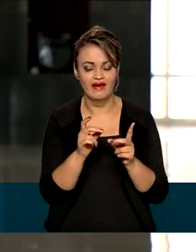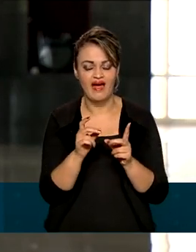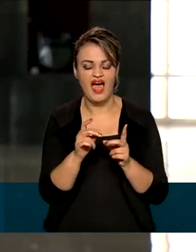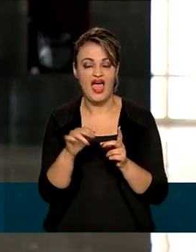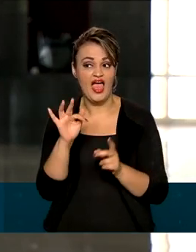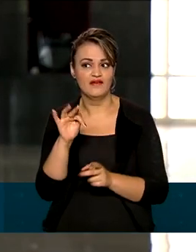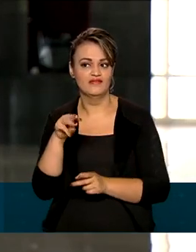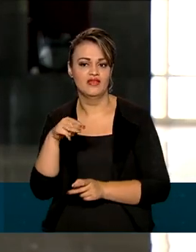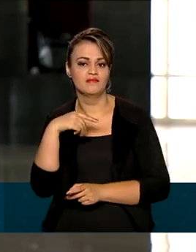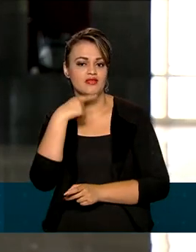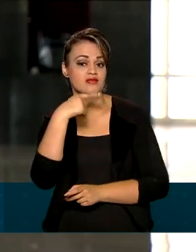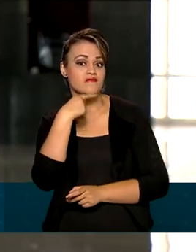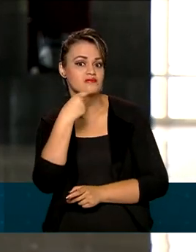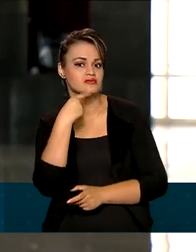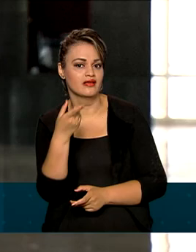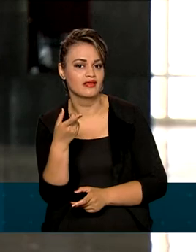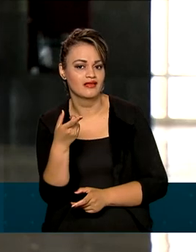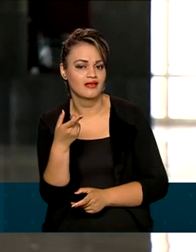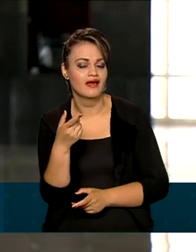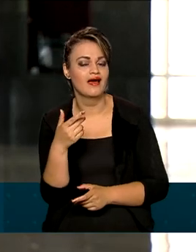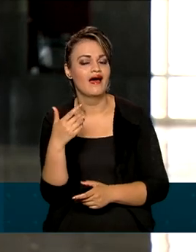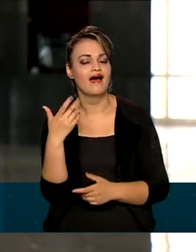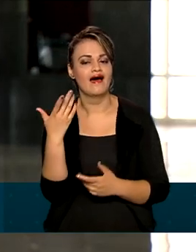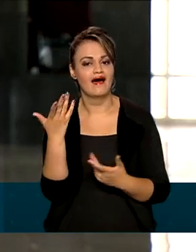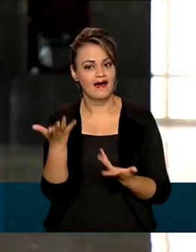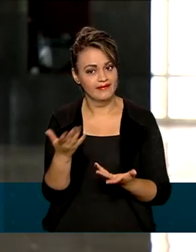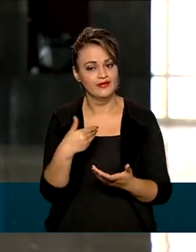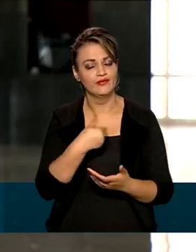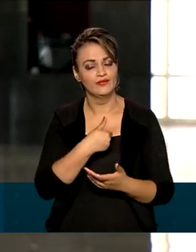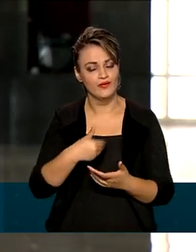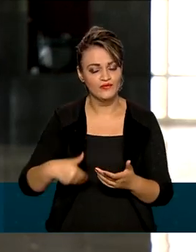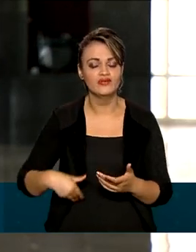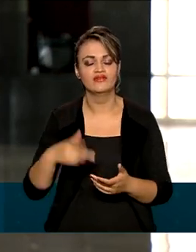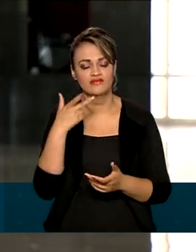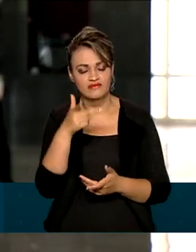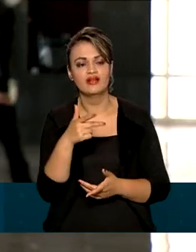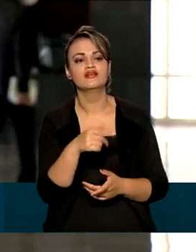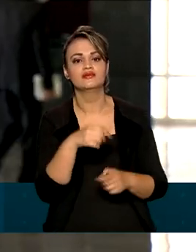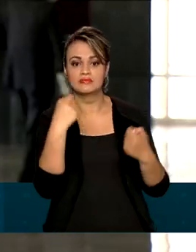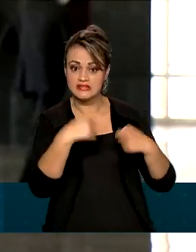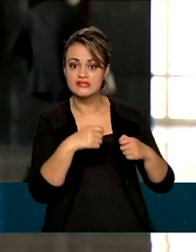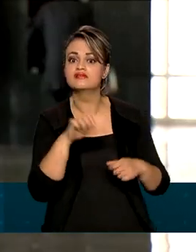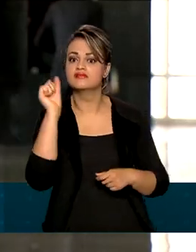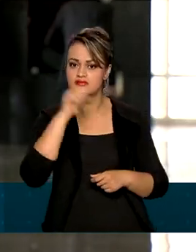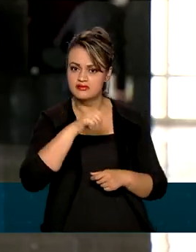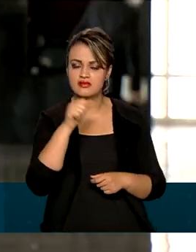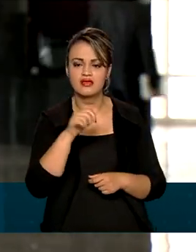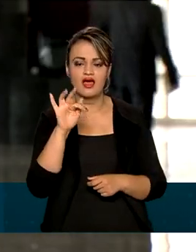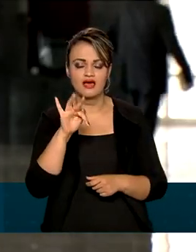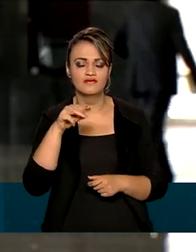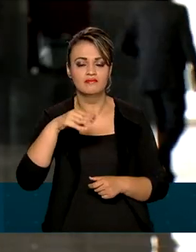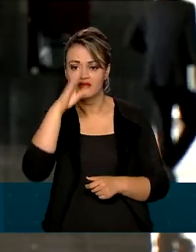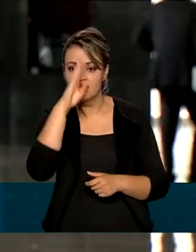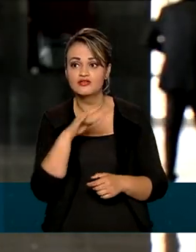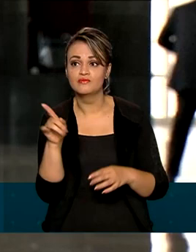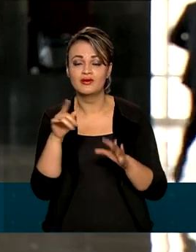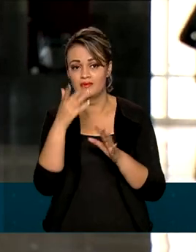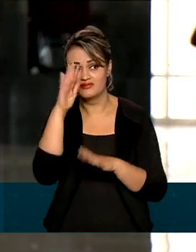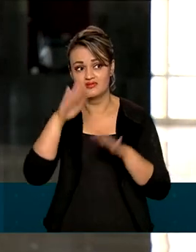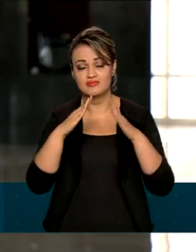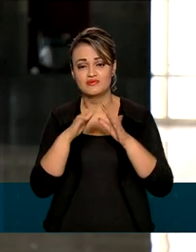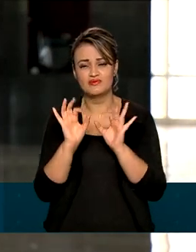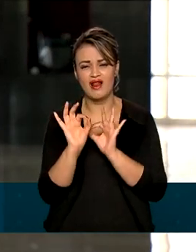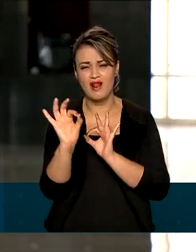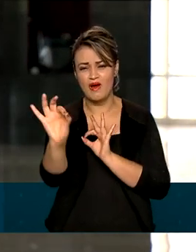FM não vem habilitada. Ainda segundo o governo, o recurso é essencial para aqueles que vivem longe dos grandes